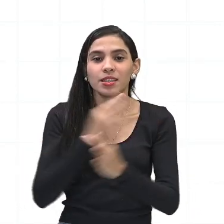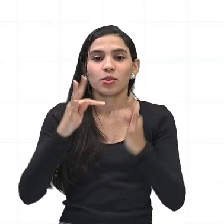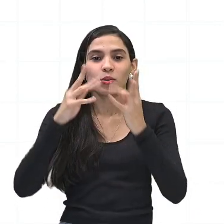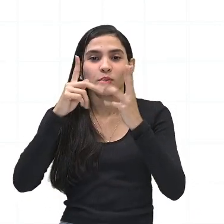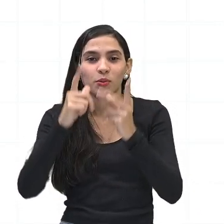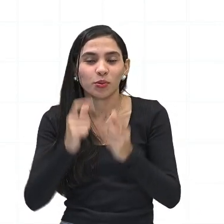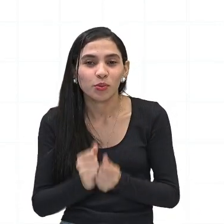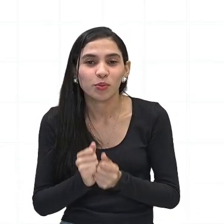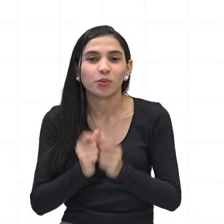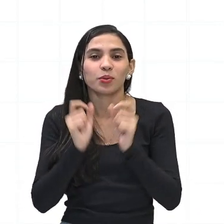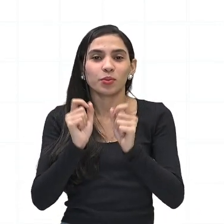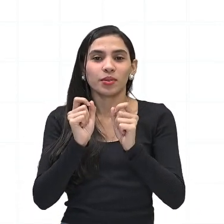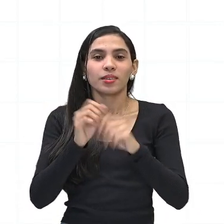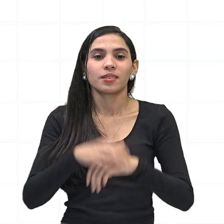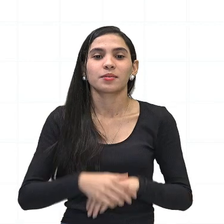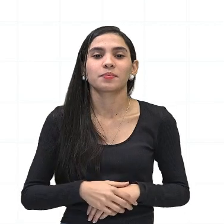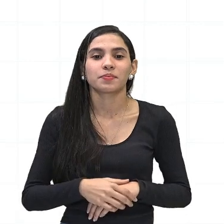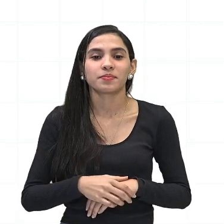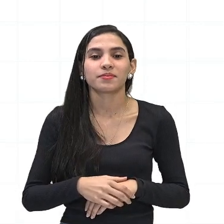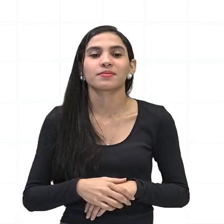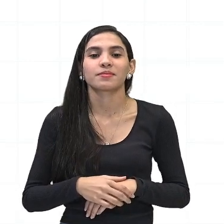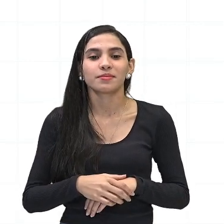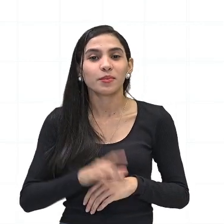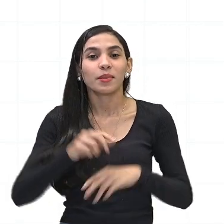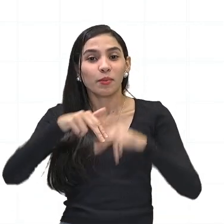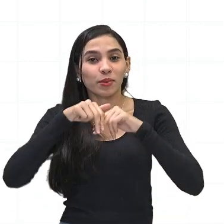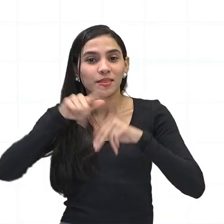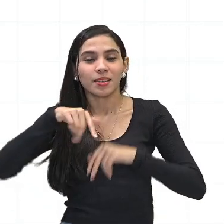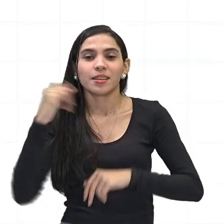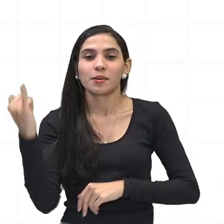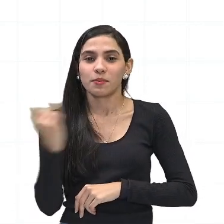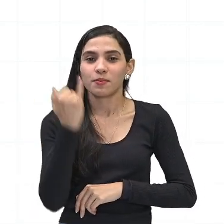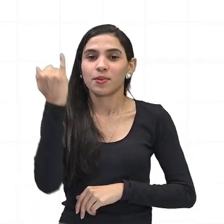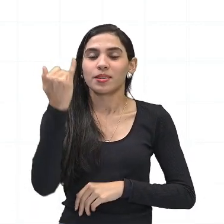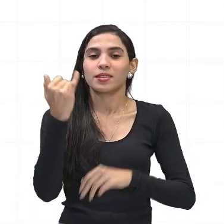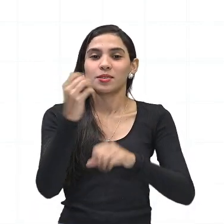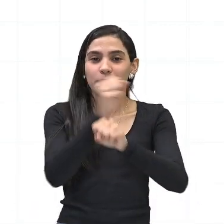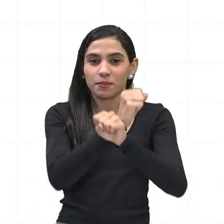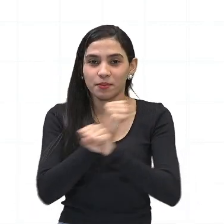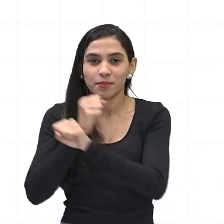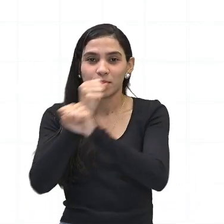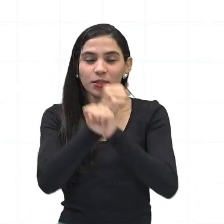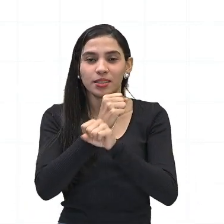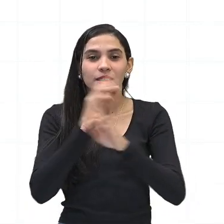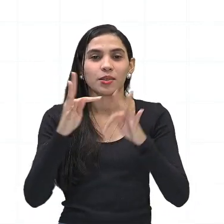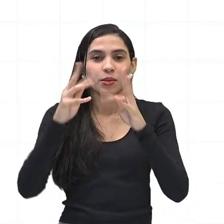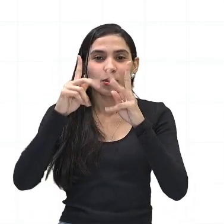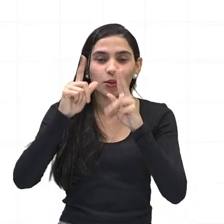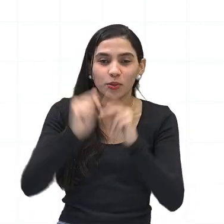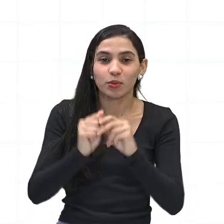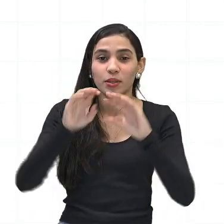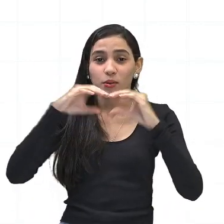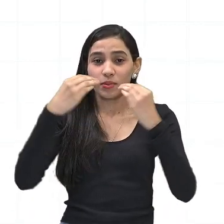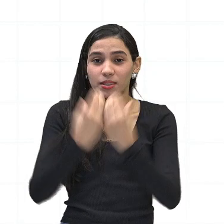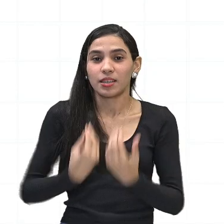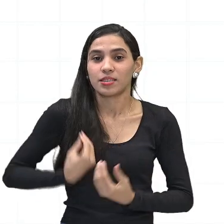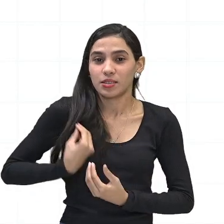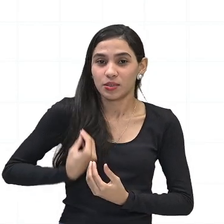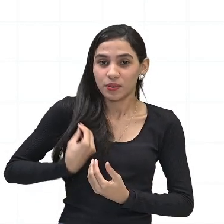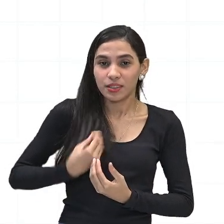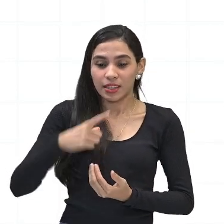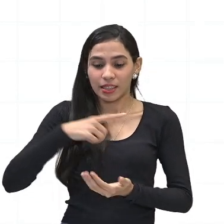importante proteger todos esses seres vivos que estão na superfície da Terra